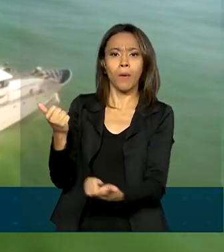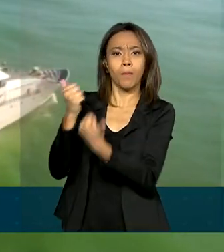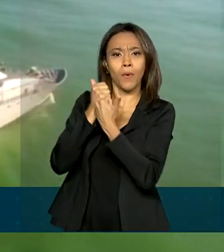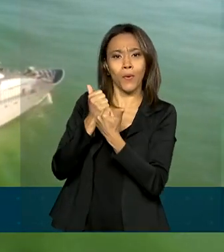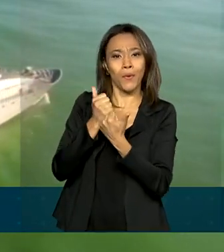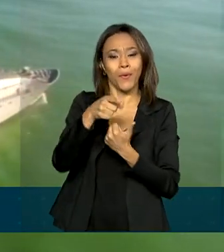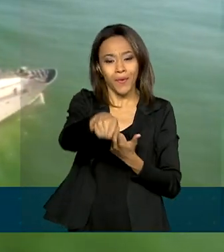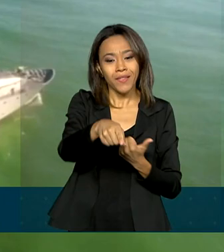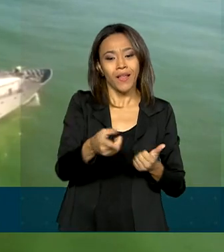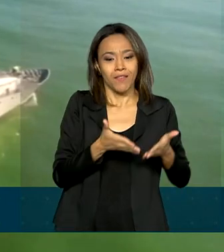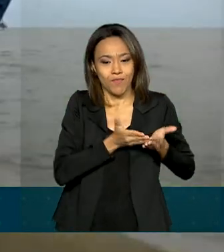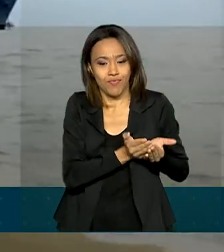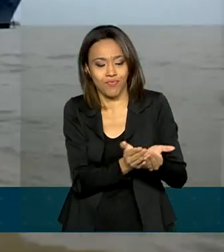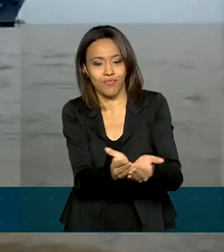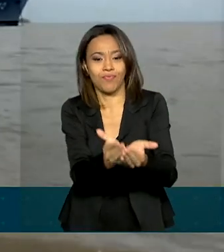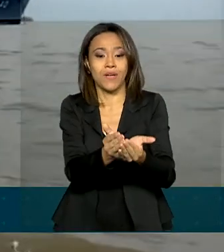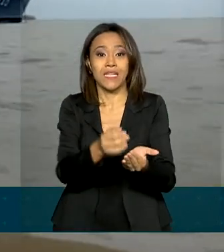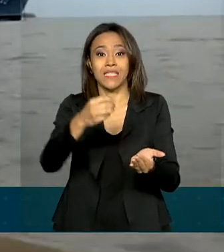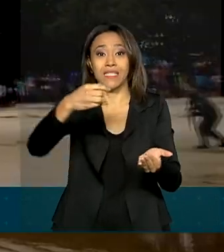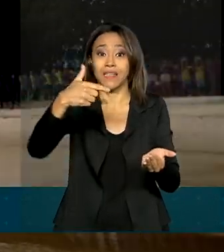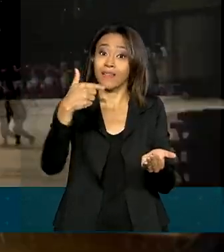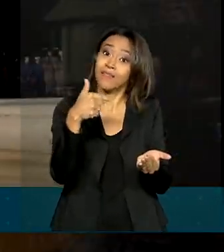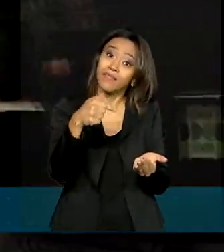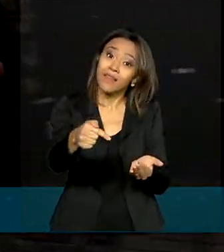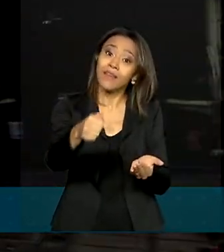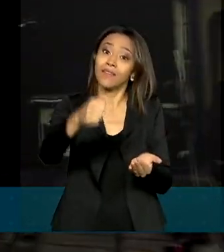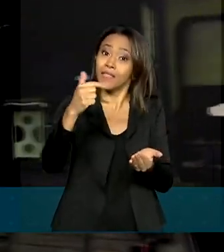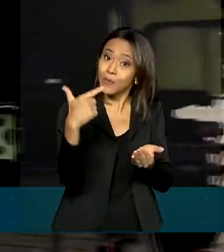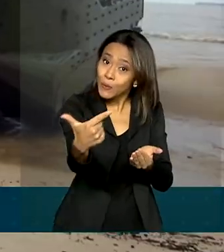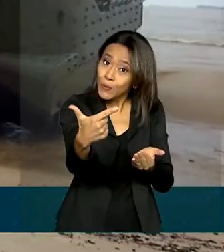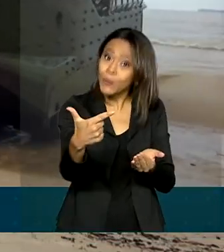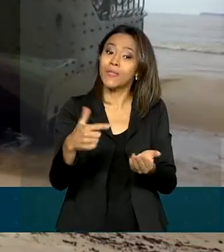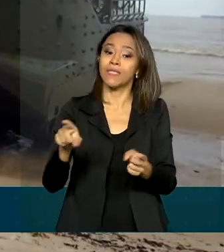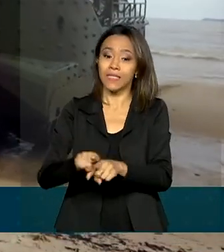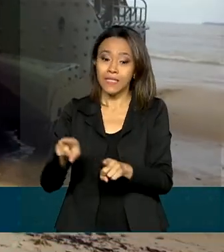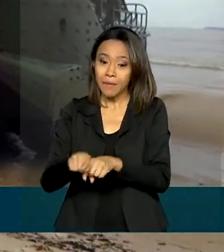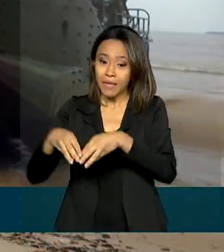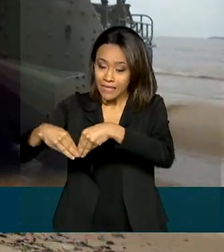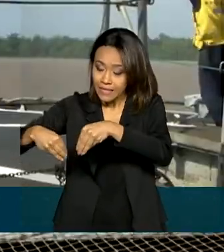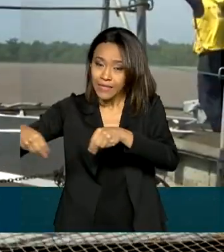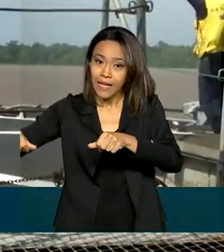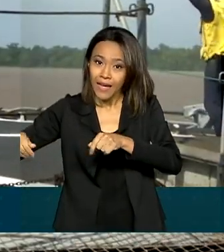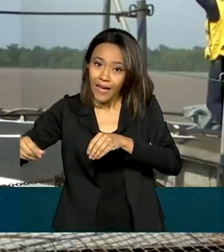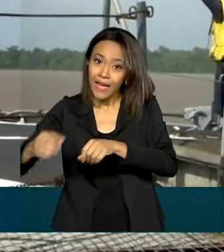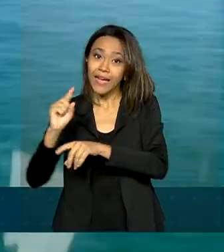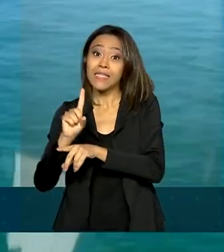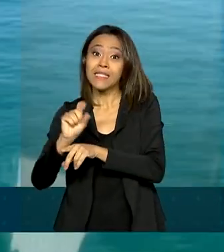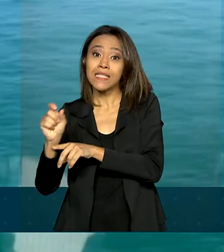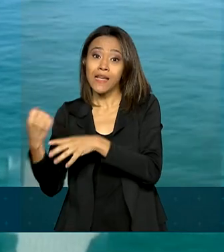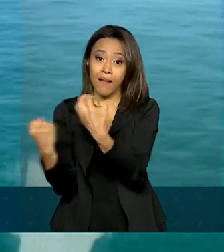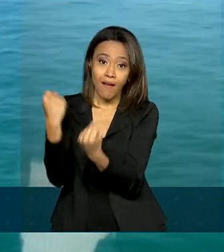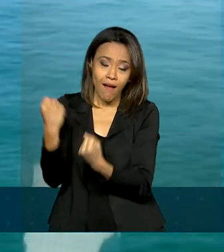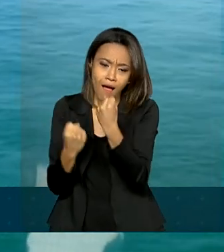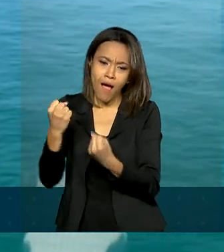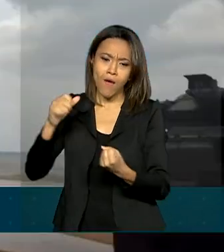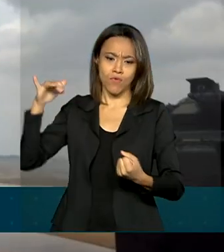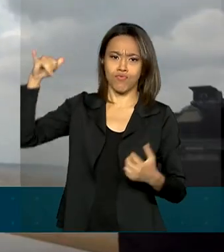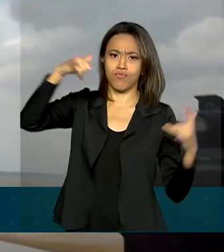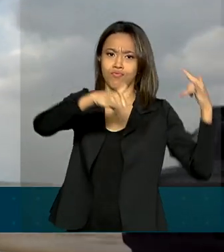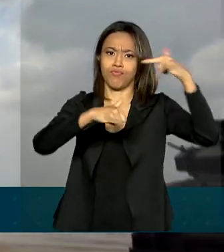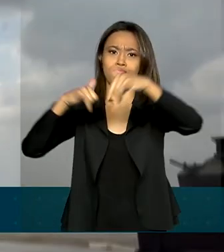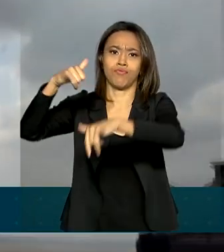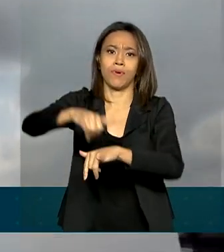água com 72 embarcações, por terra com 100 veículos e pelo ar com 14